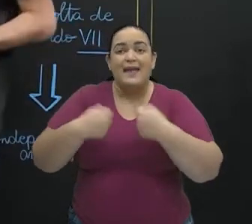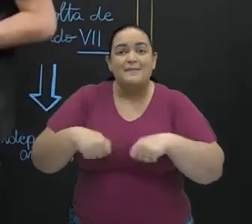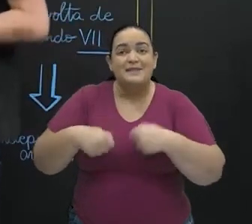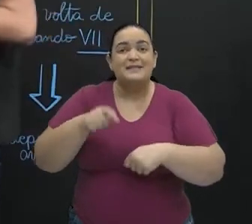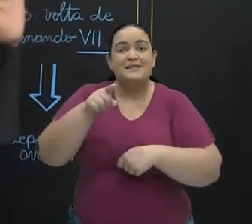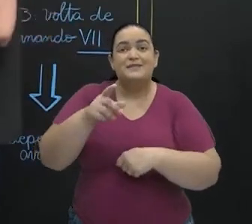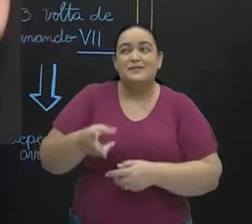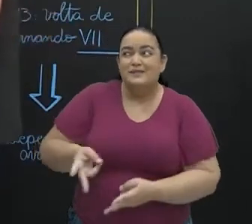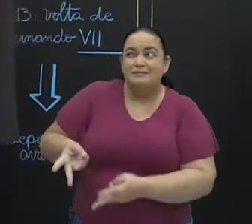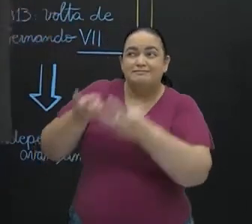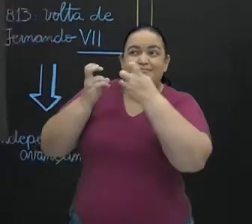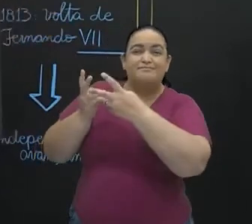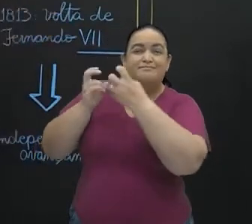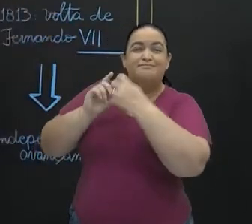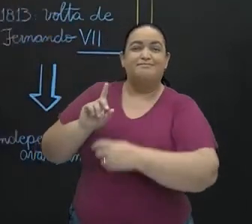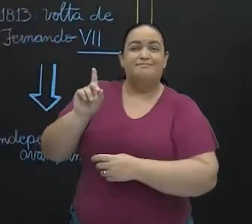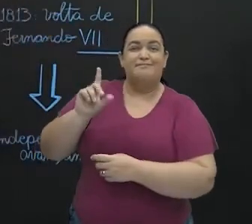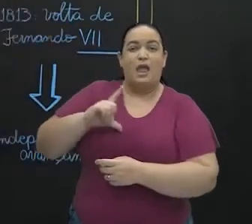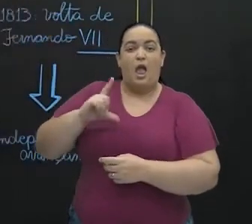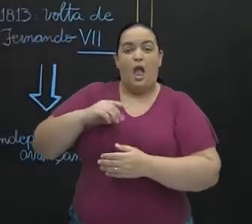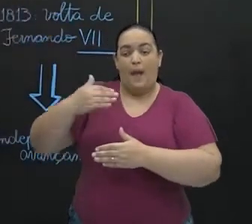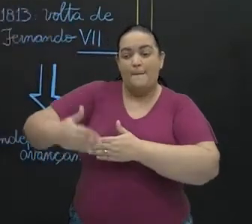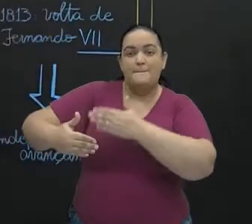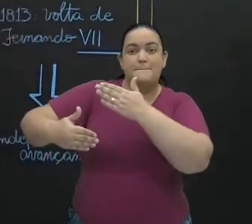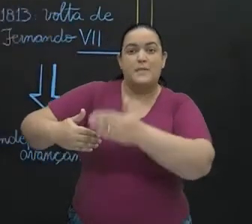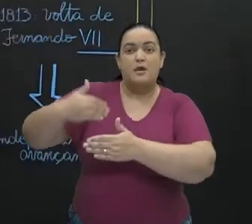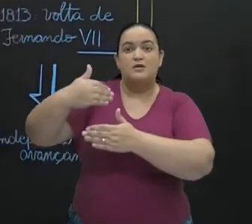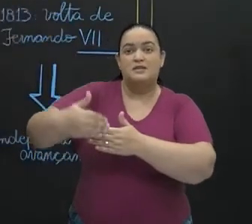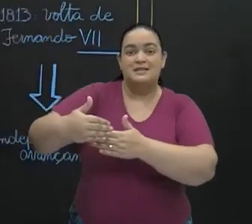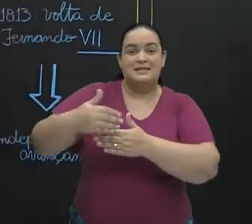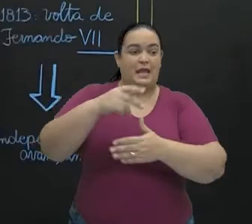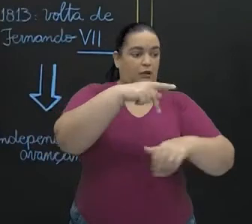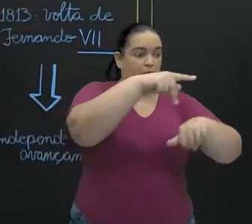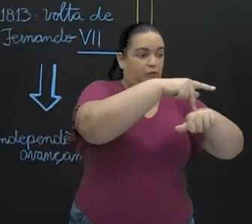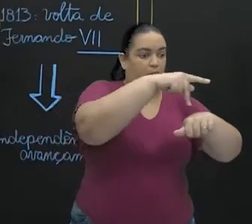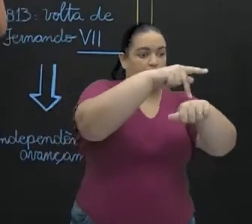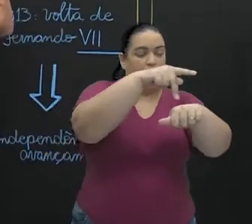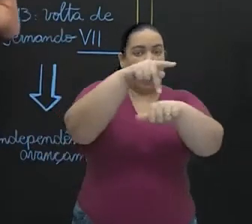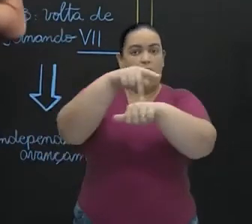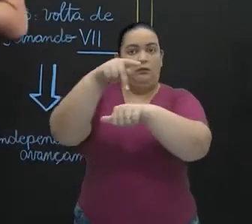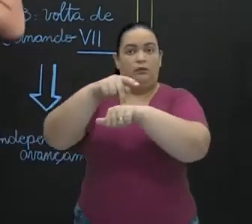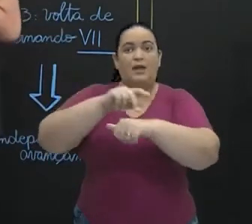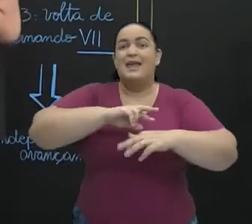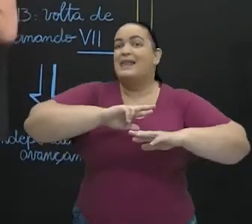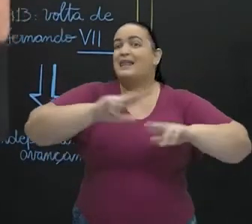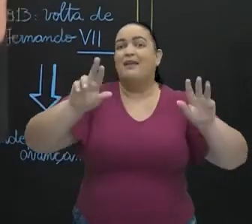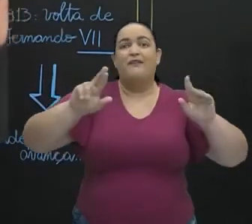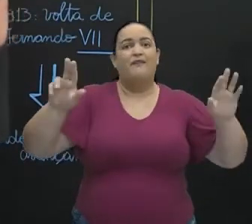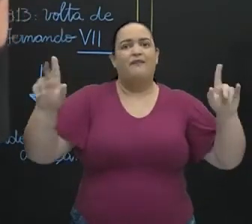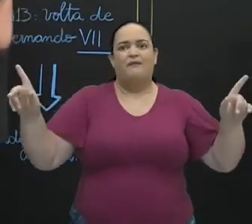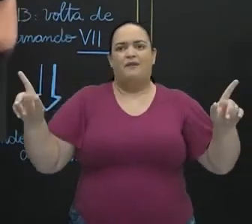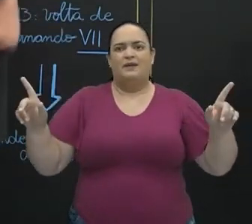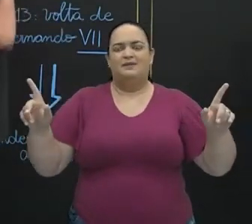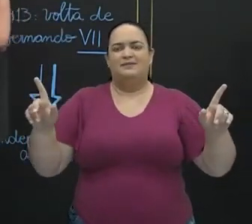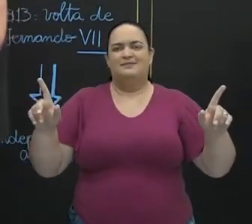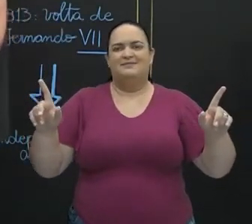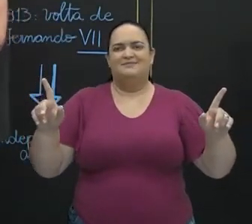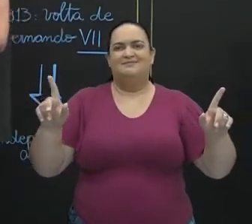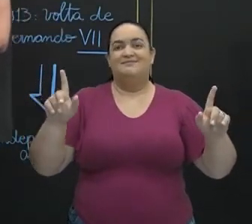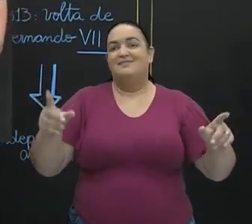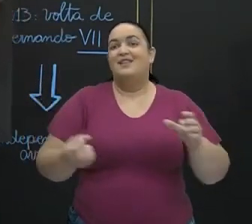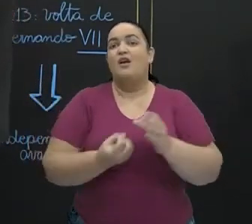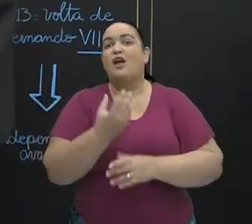perceba que existiram processos diferentes de independência nos países, e que isso gerou